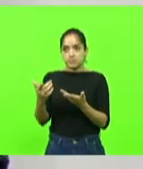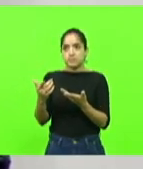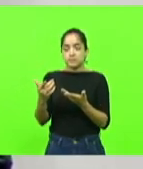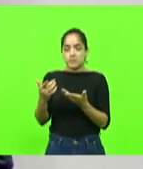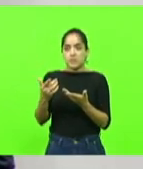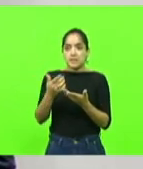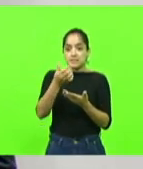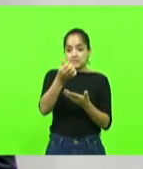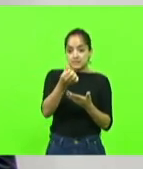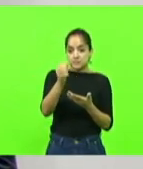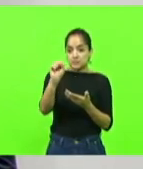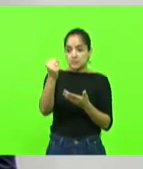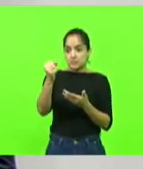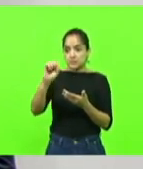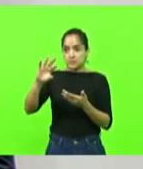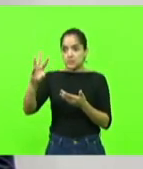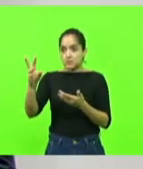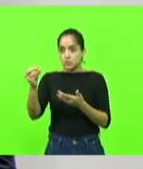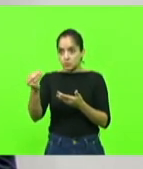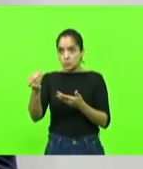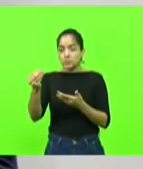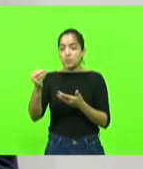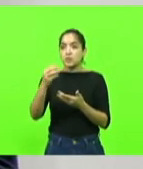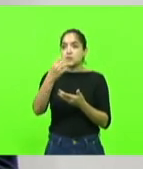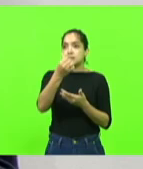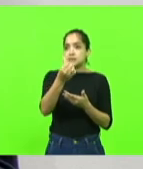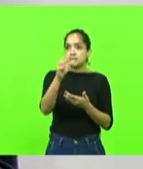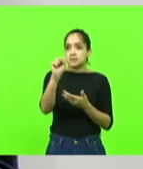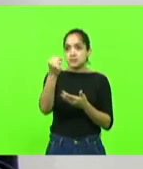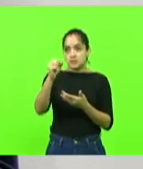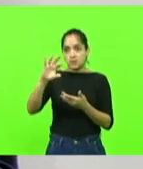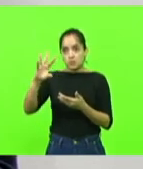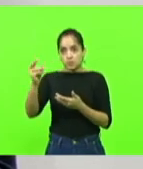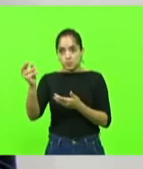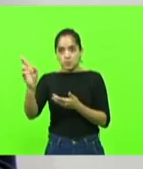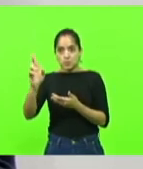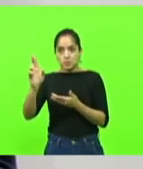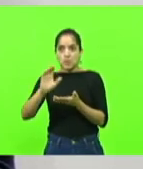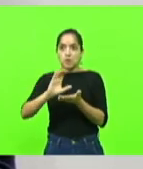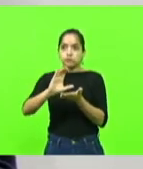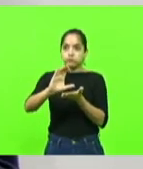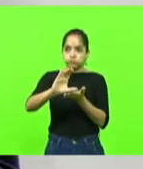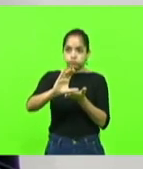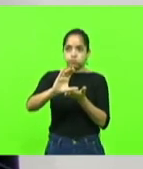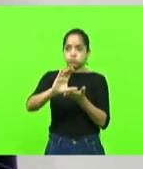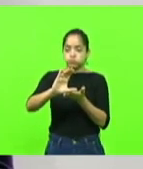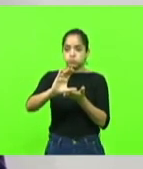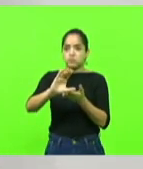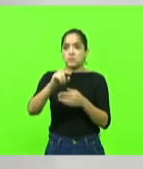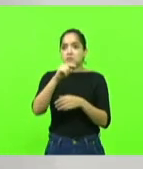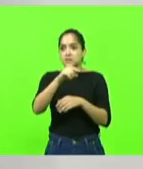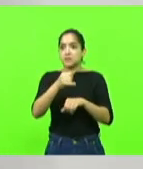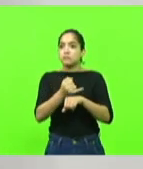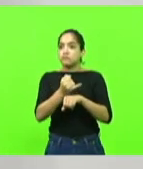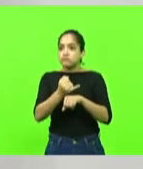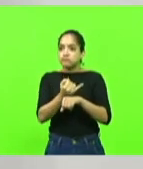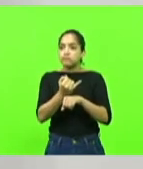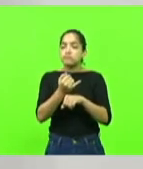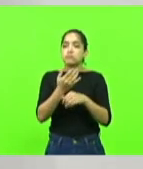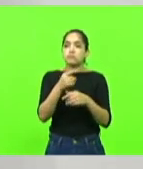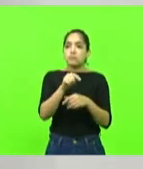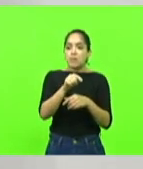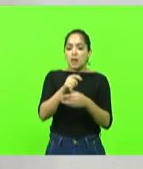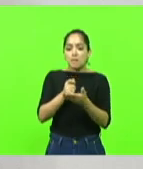68 milhões, 68 milhões de reais ano que o Joinville paga numa